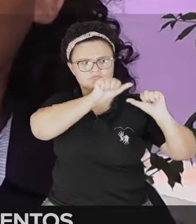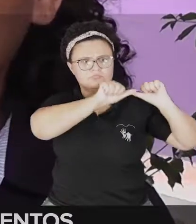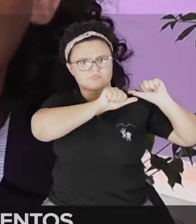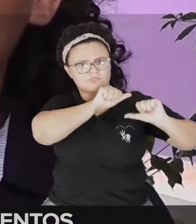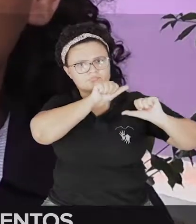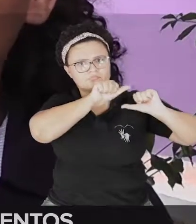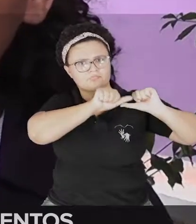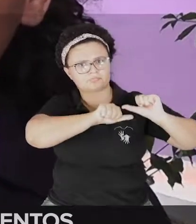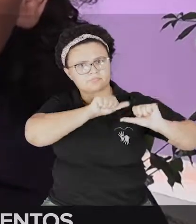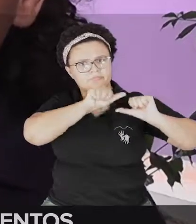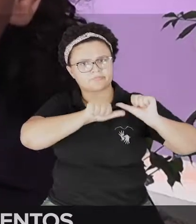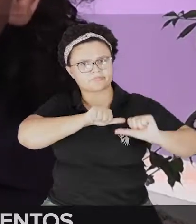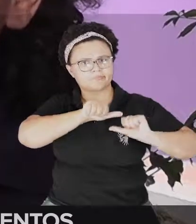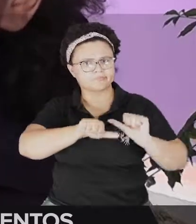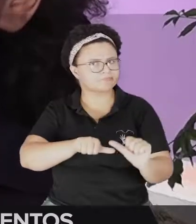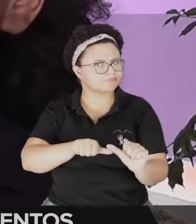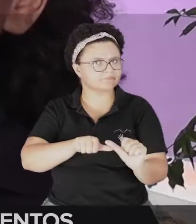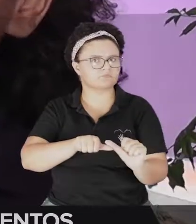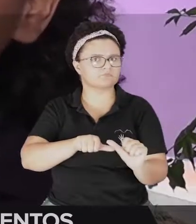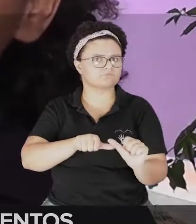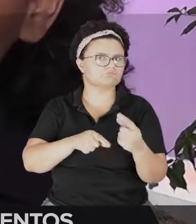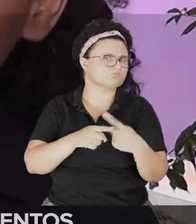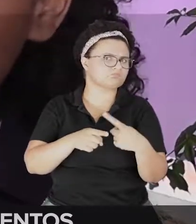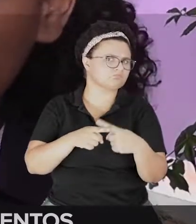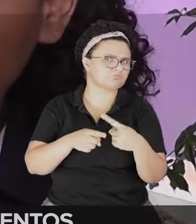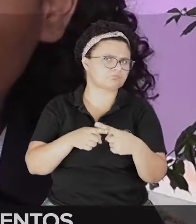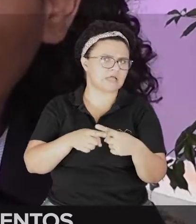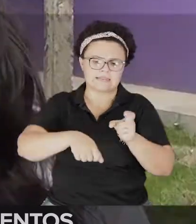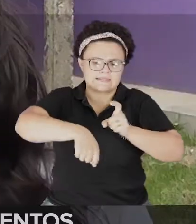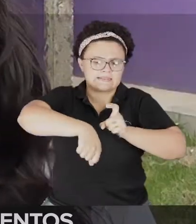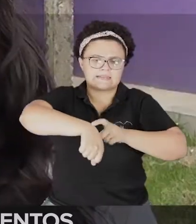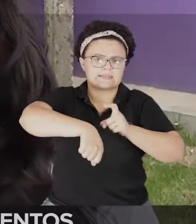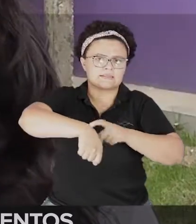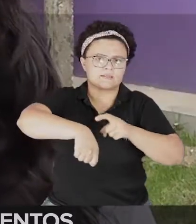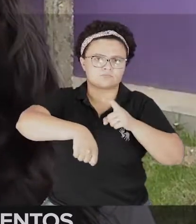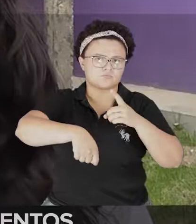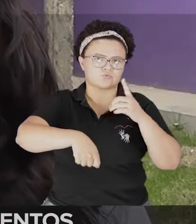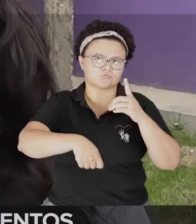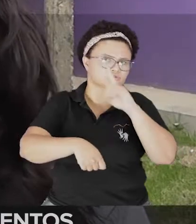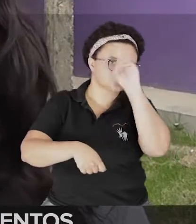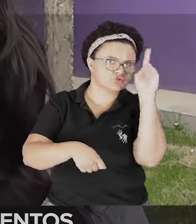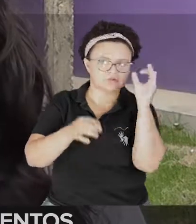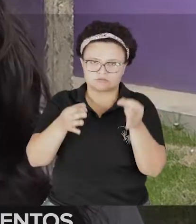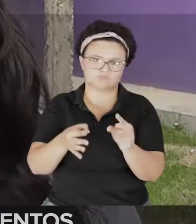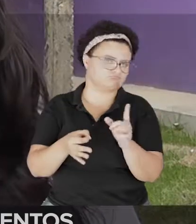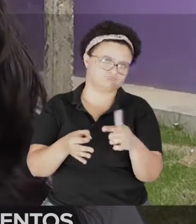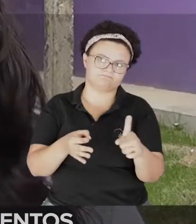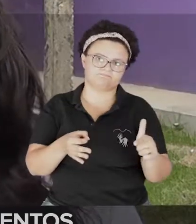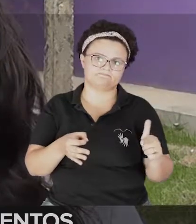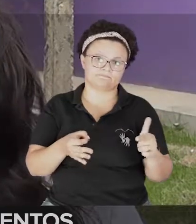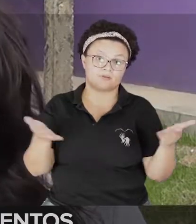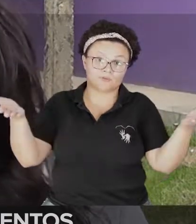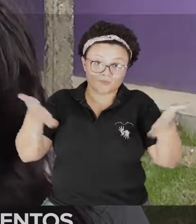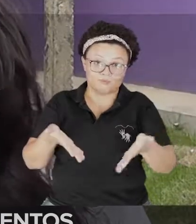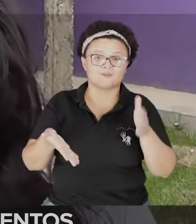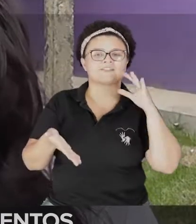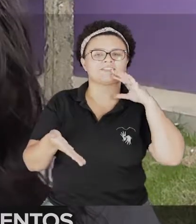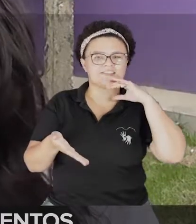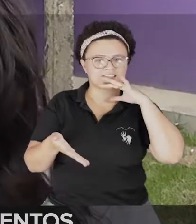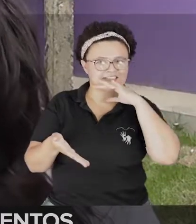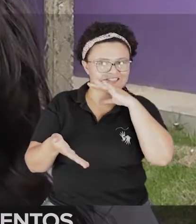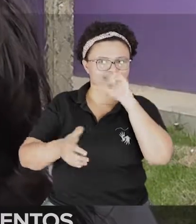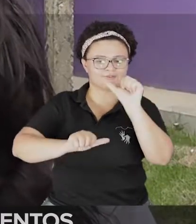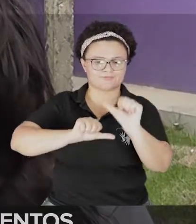não exatamente na mesma data. O clima é mais quente hoje, né? E todo ano